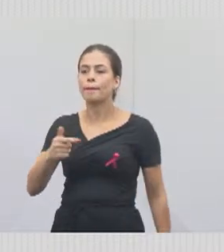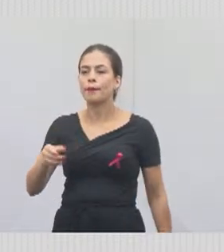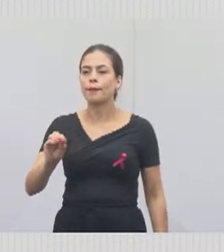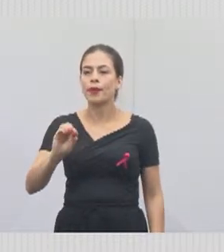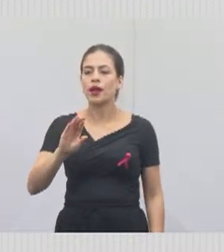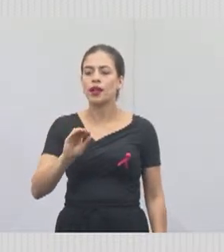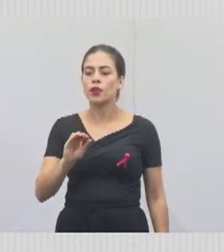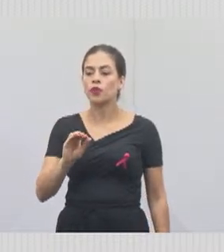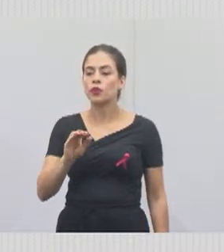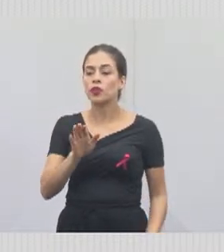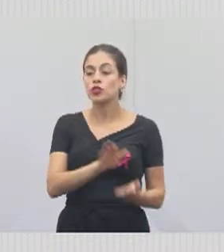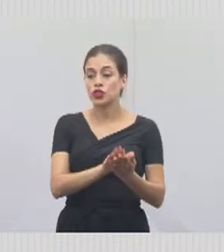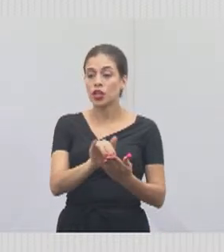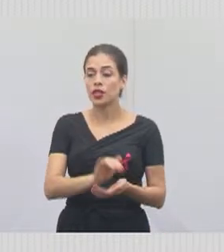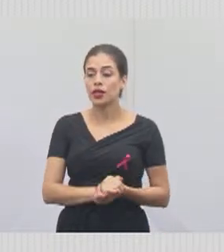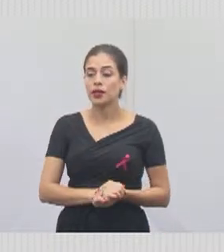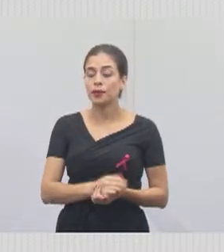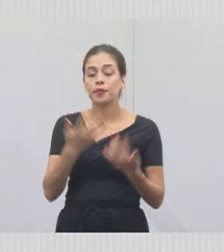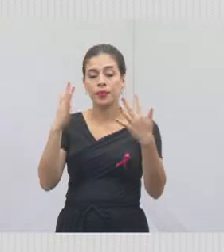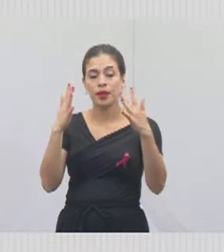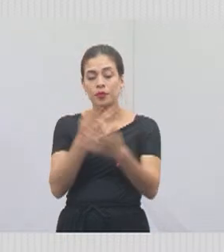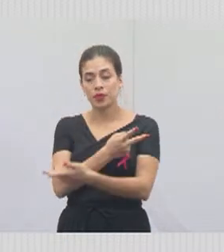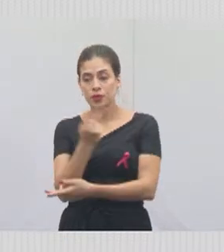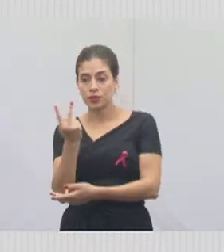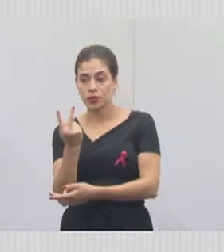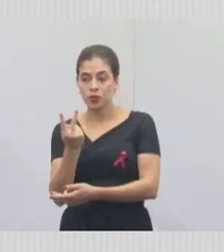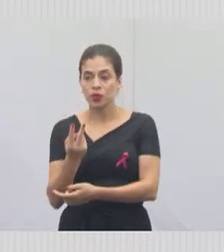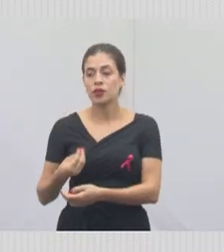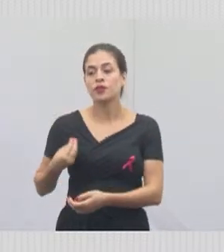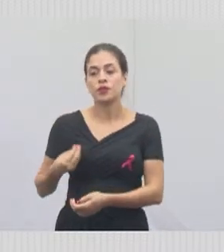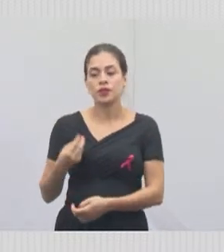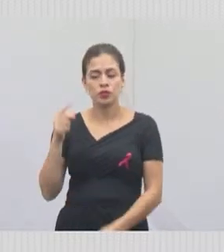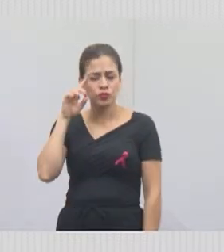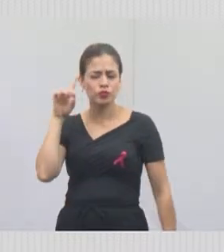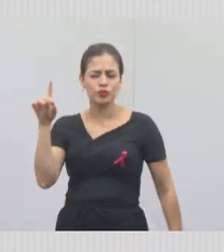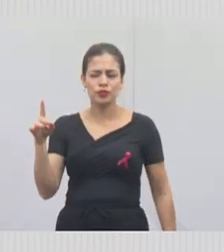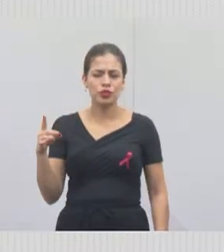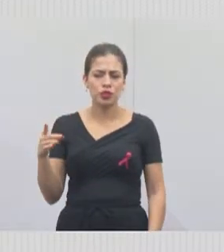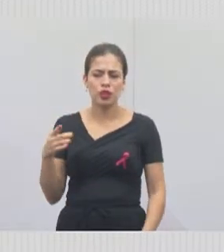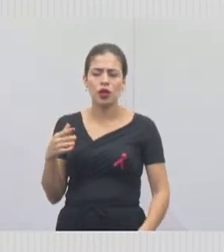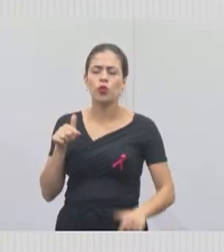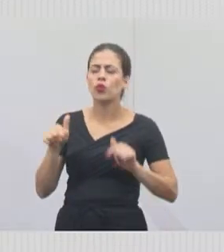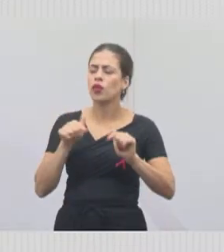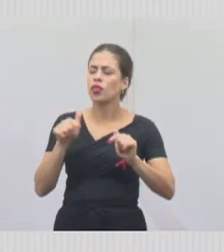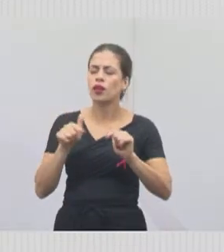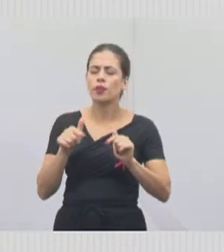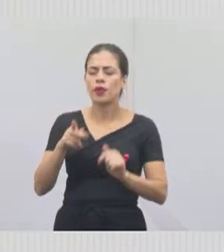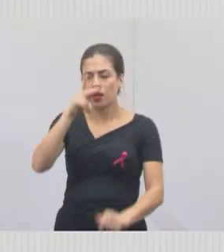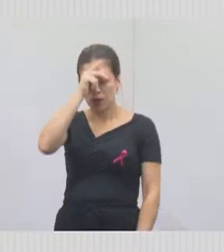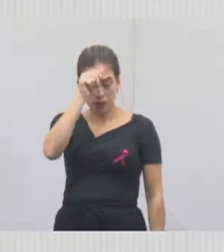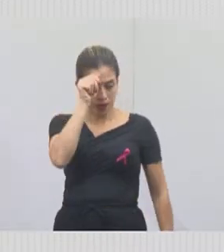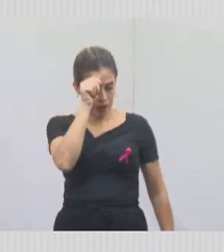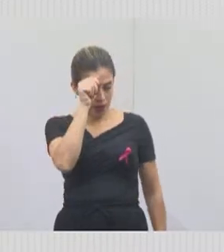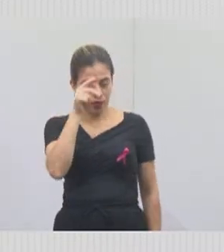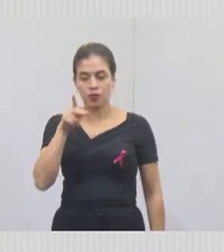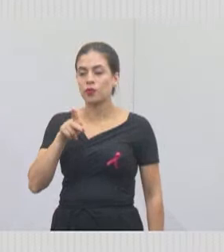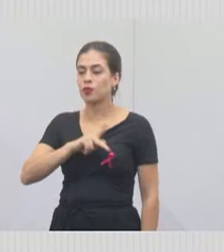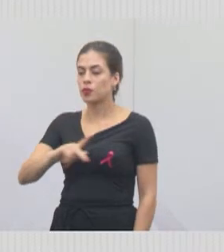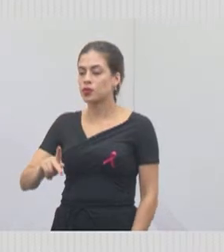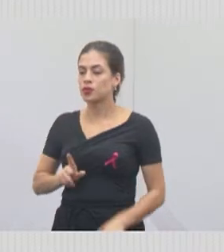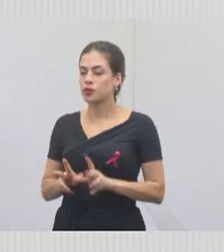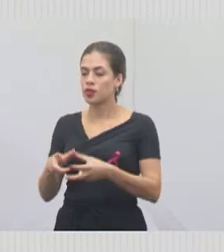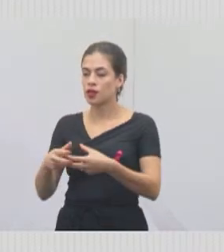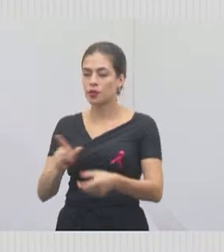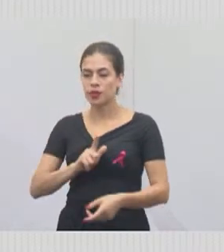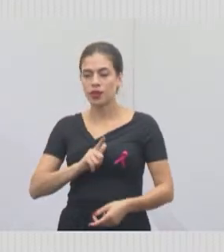vivenciar um dia todo o trabalho que um prefeito, um presidente da Câmara